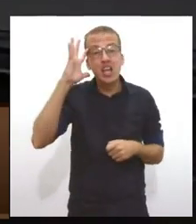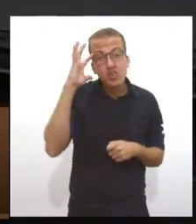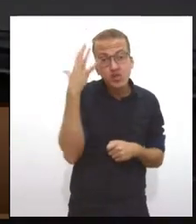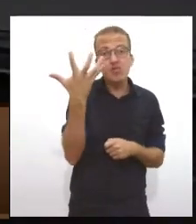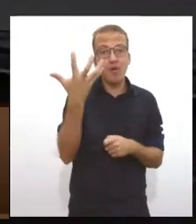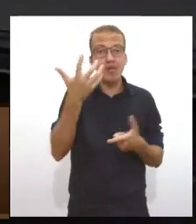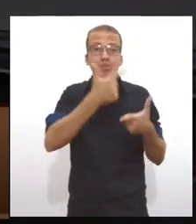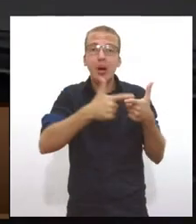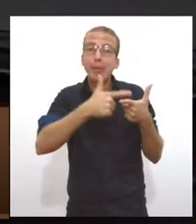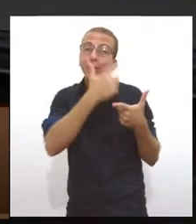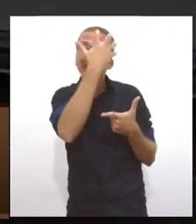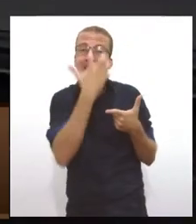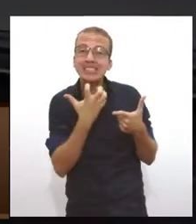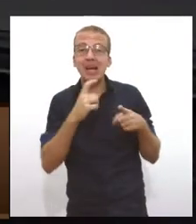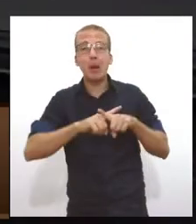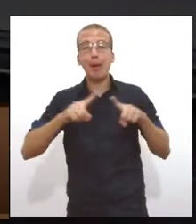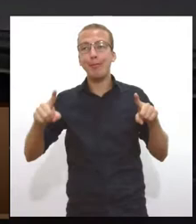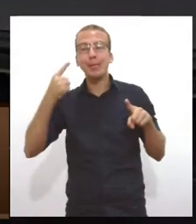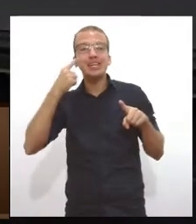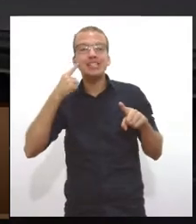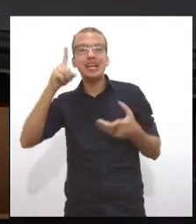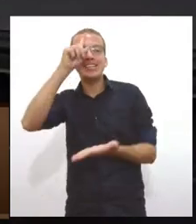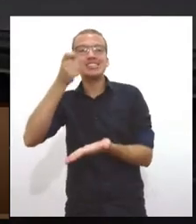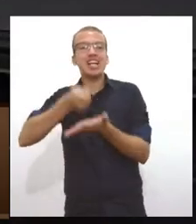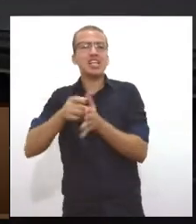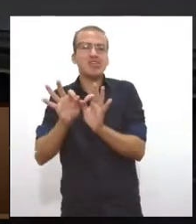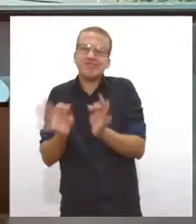E o simplismo não leva a gente em lugares muito bons.